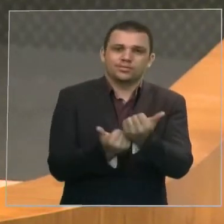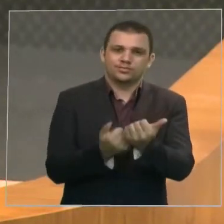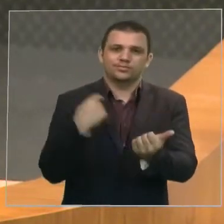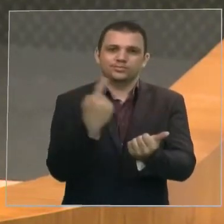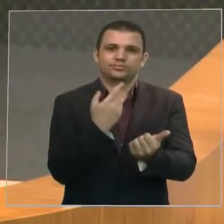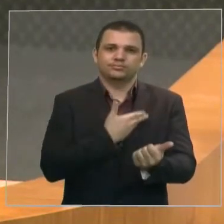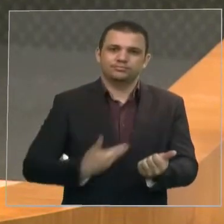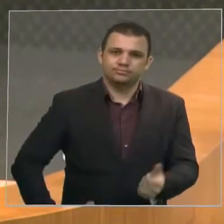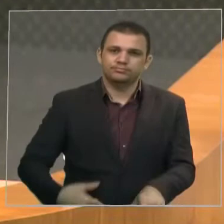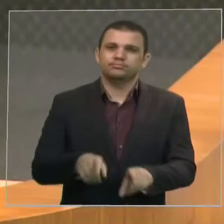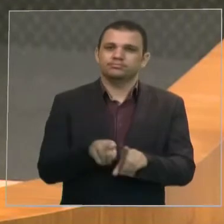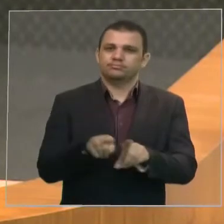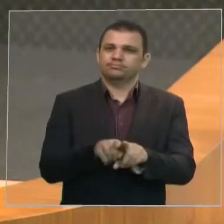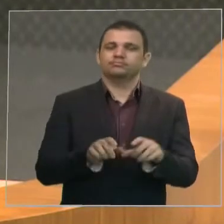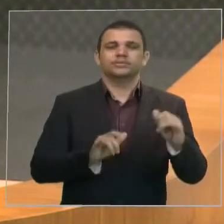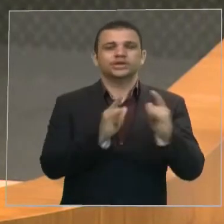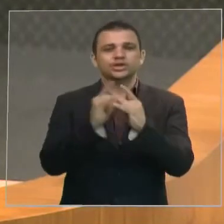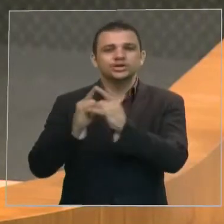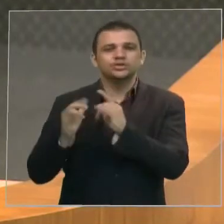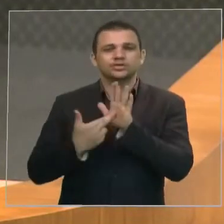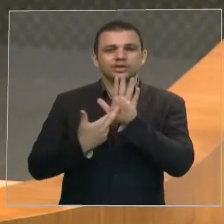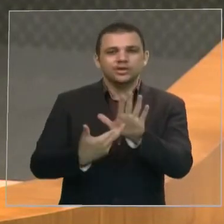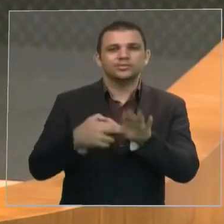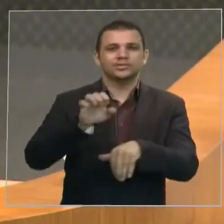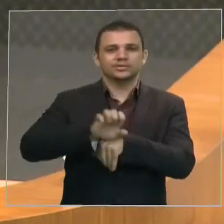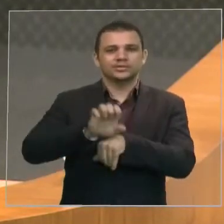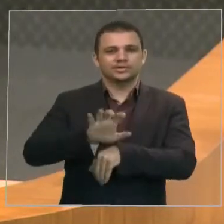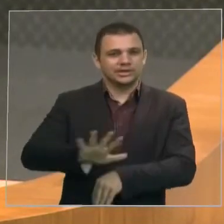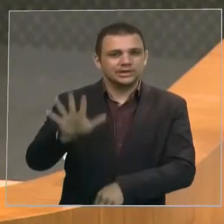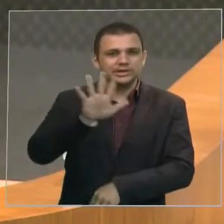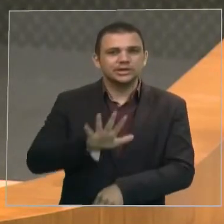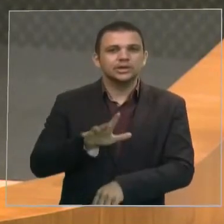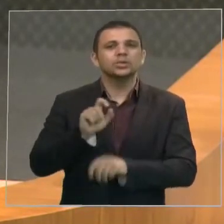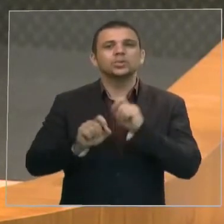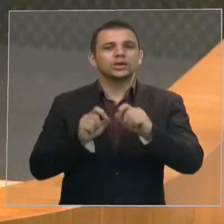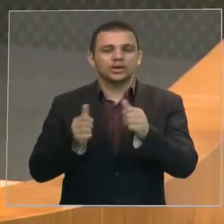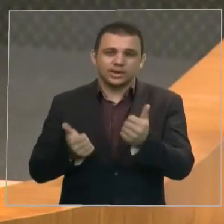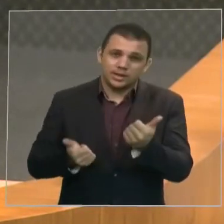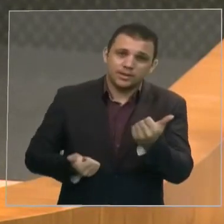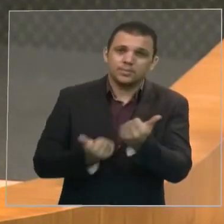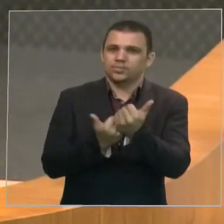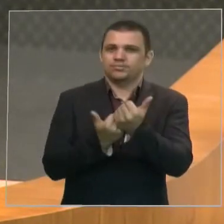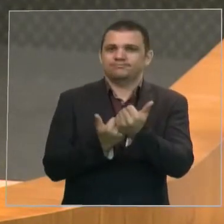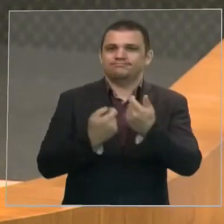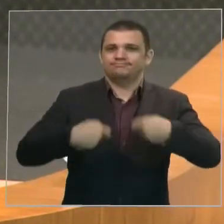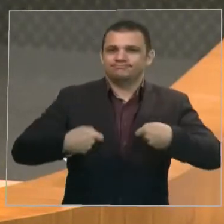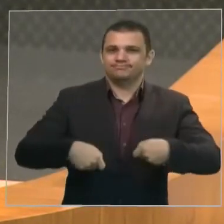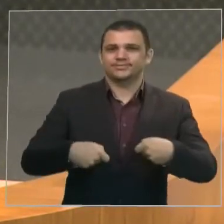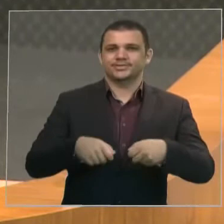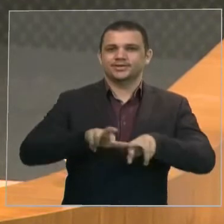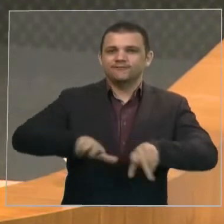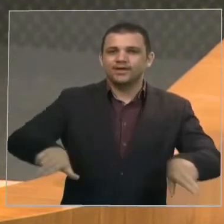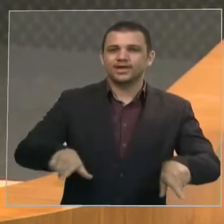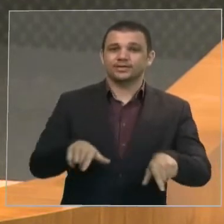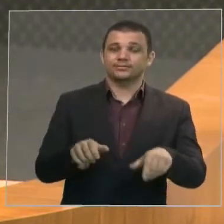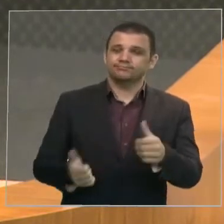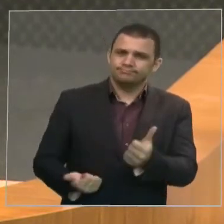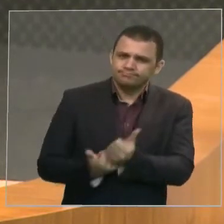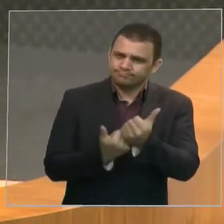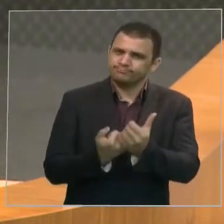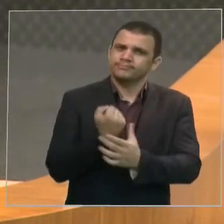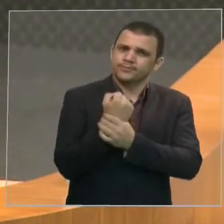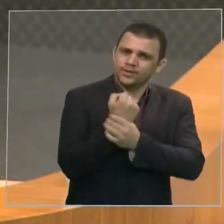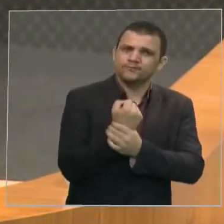enquanto entes representativos de Estado, as demandas necessárias para o fortalecimento da agricultura. E aí eu